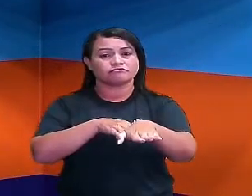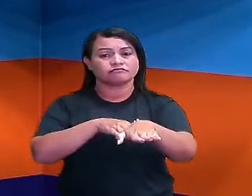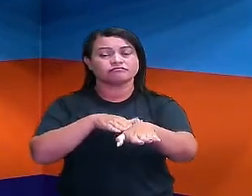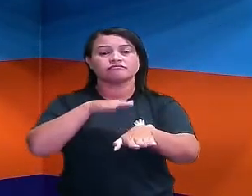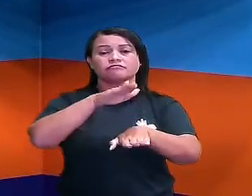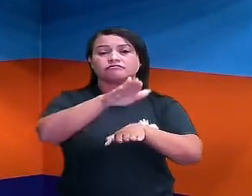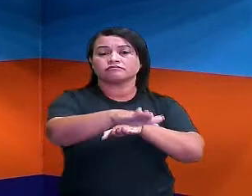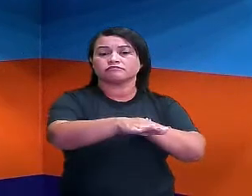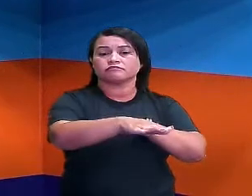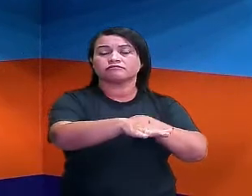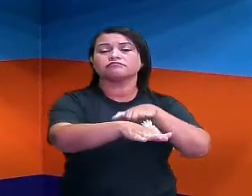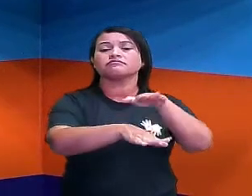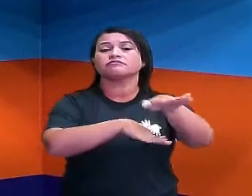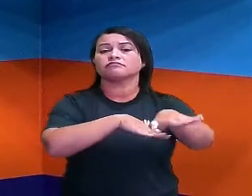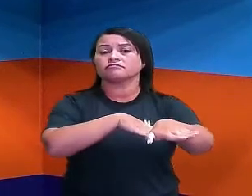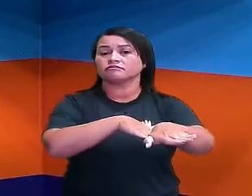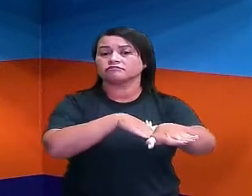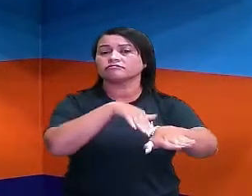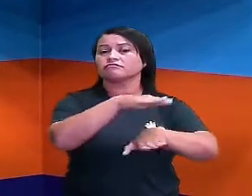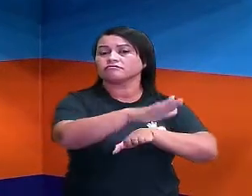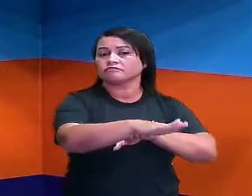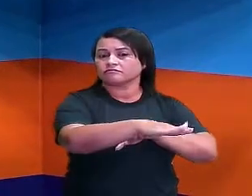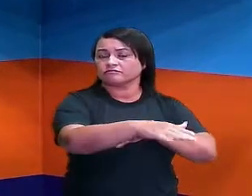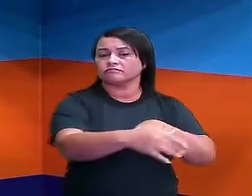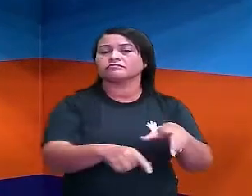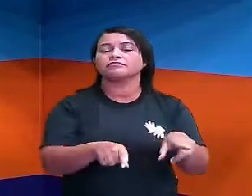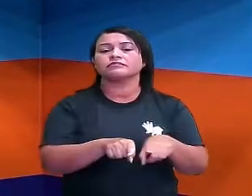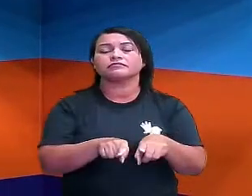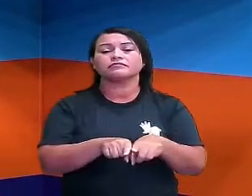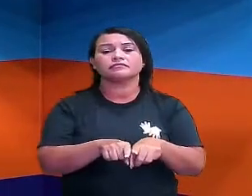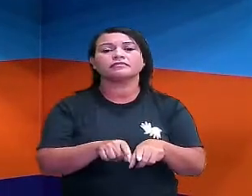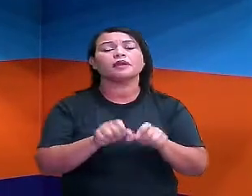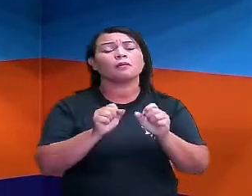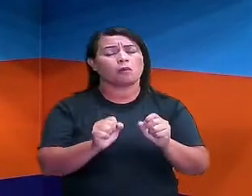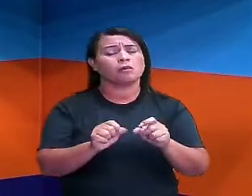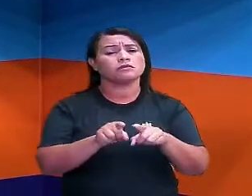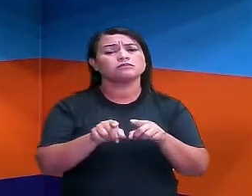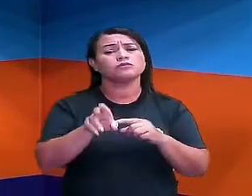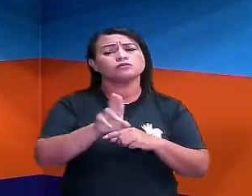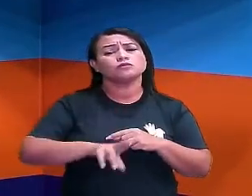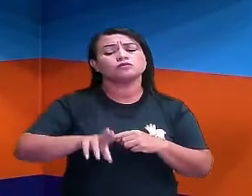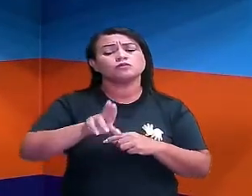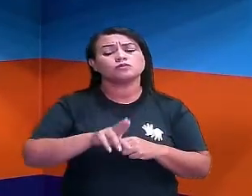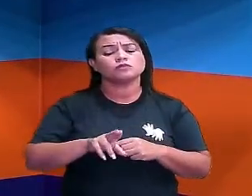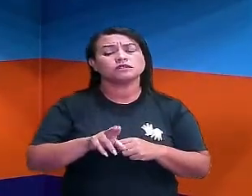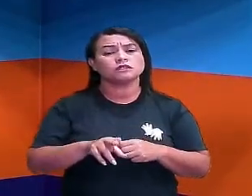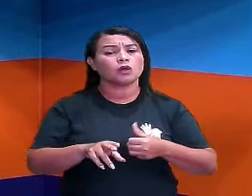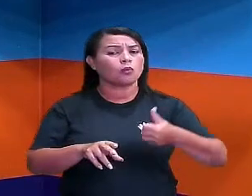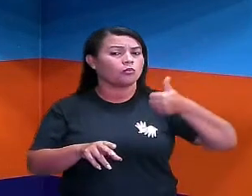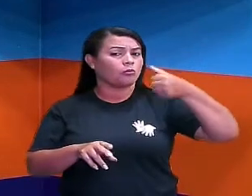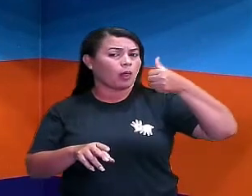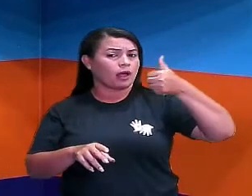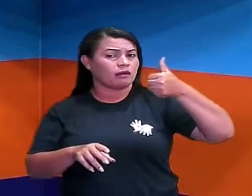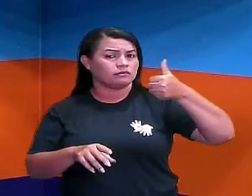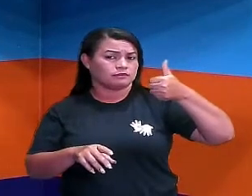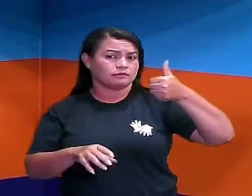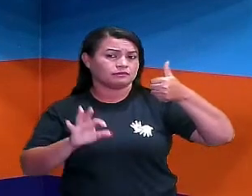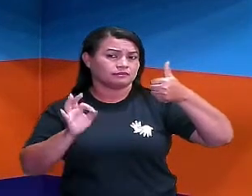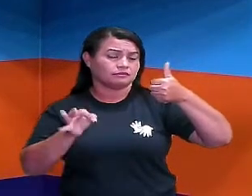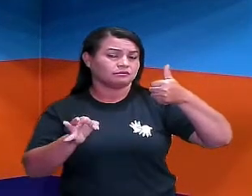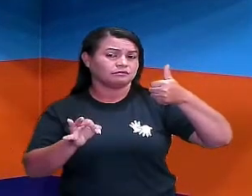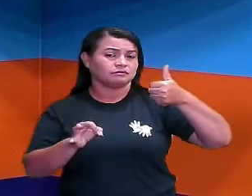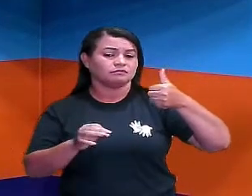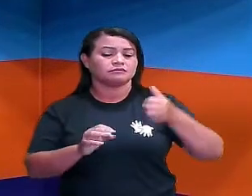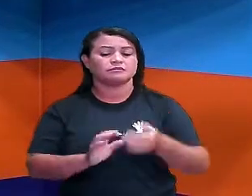vai um pezinho na frente do outro, tá certo? E eu posso usar o polegar, tá